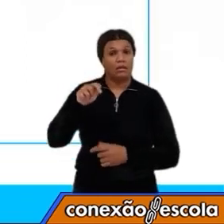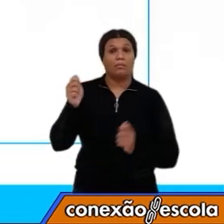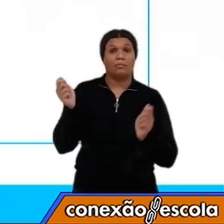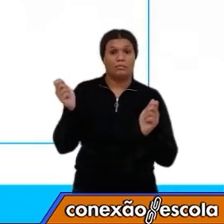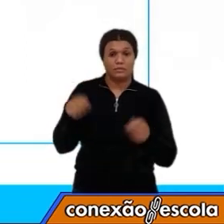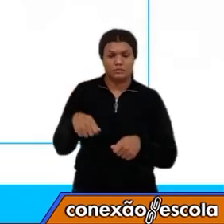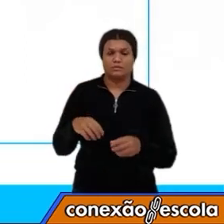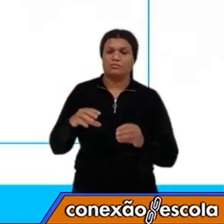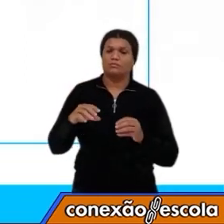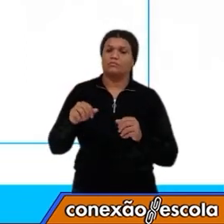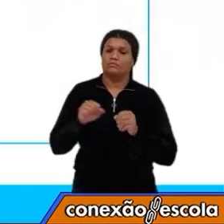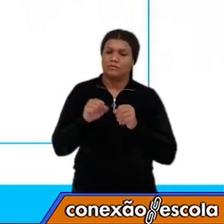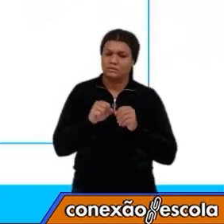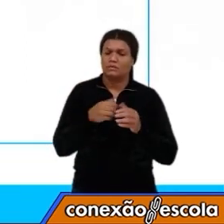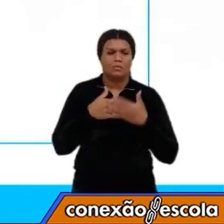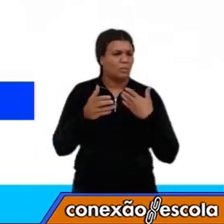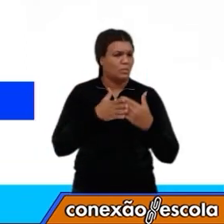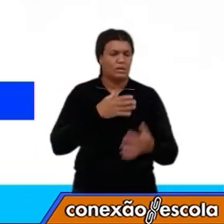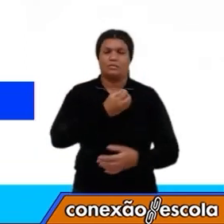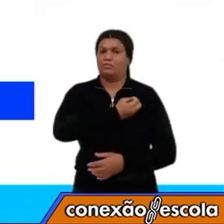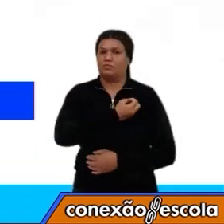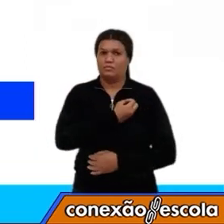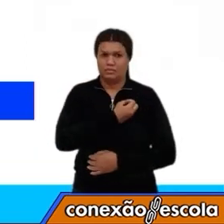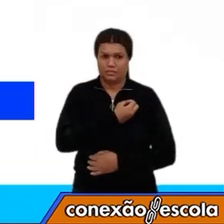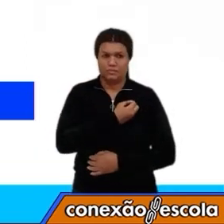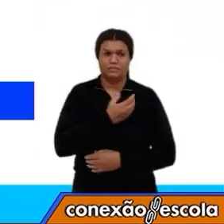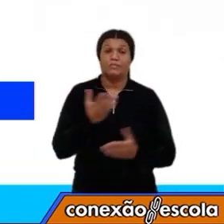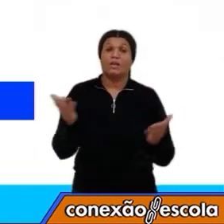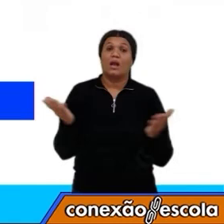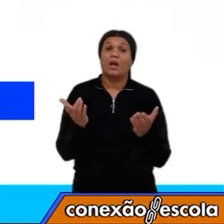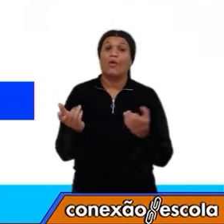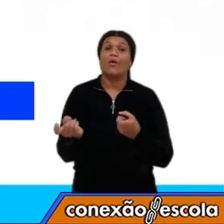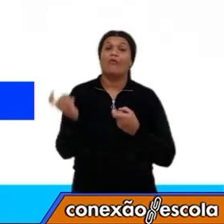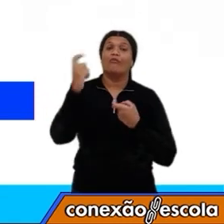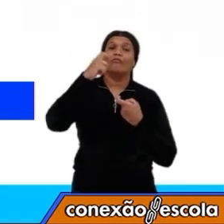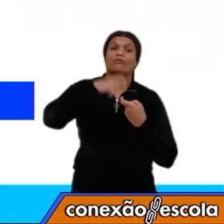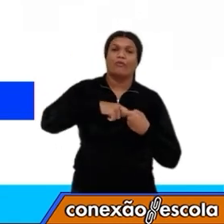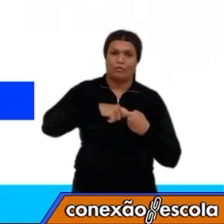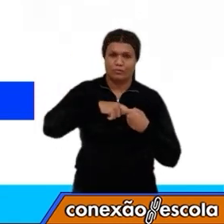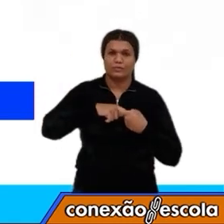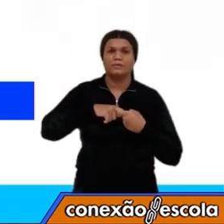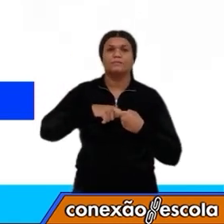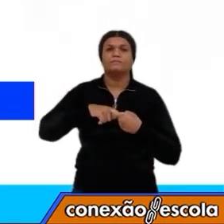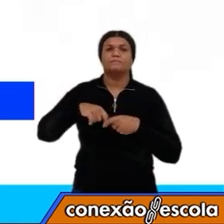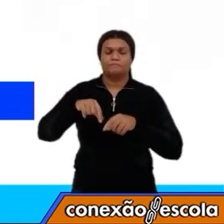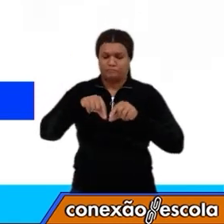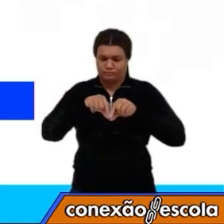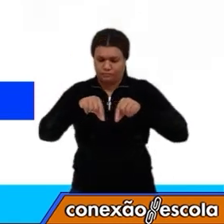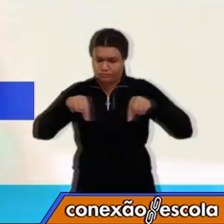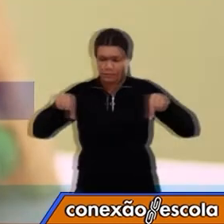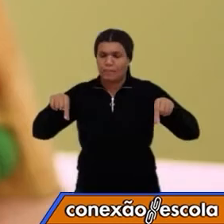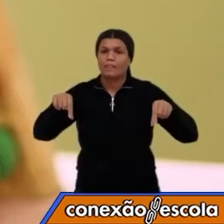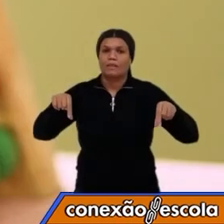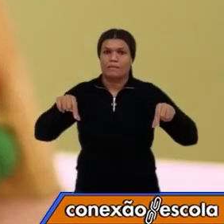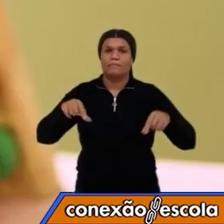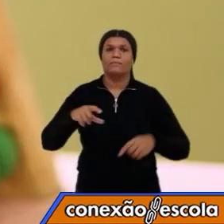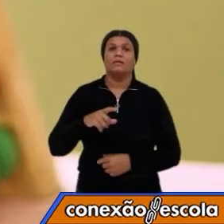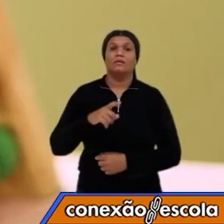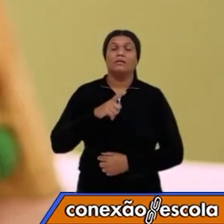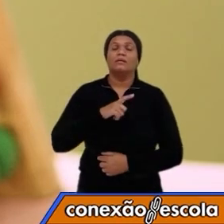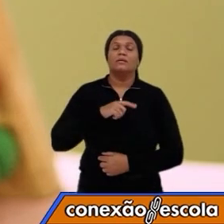possibilidades de números. Mas voltando lá para a nossa reta numérica, a Joana mora na casa